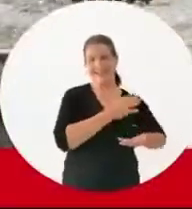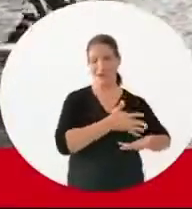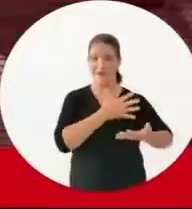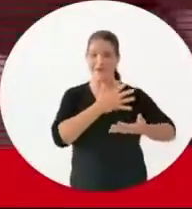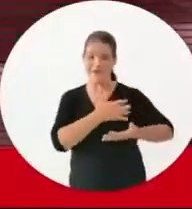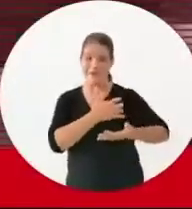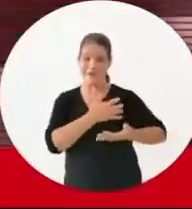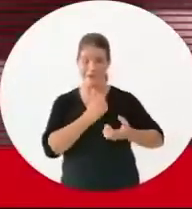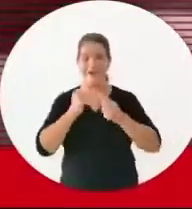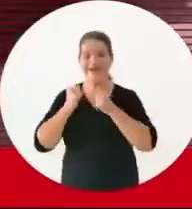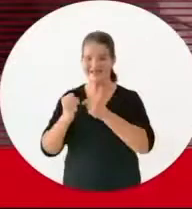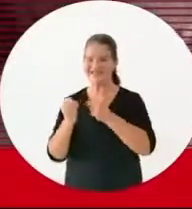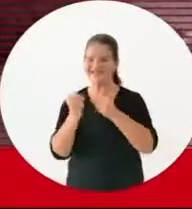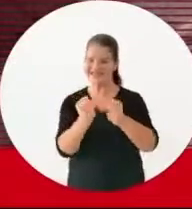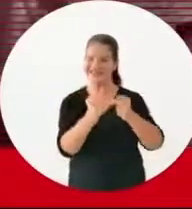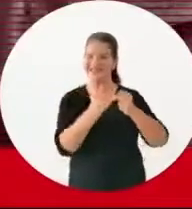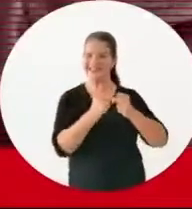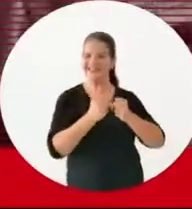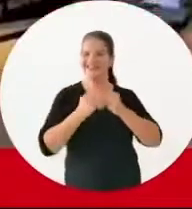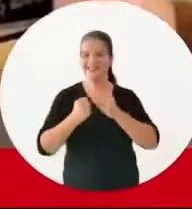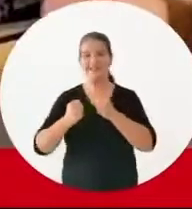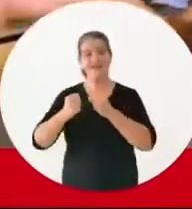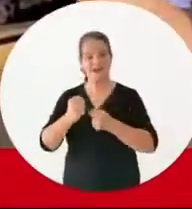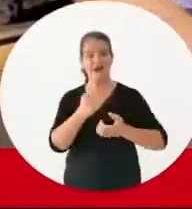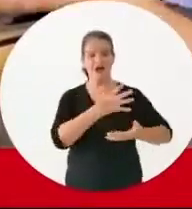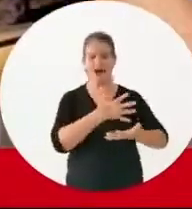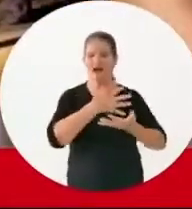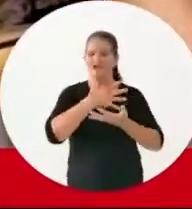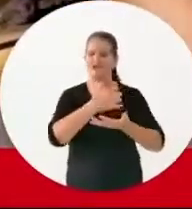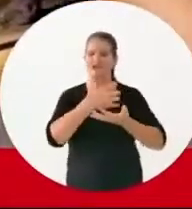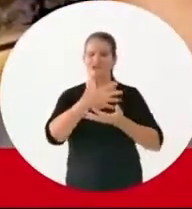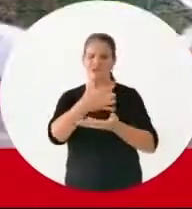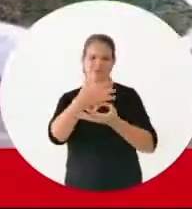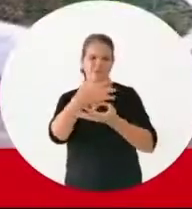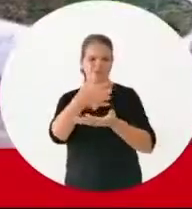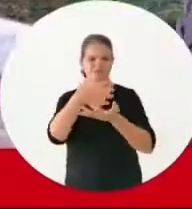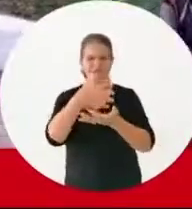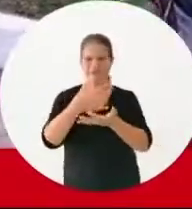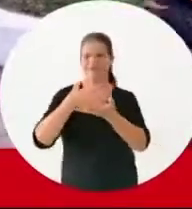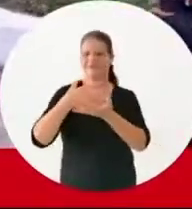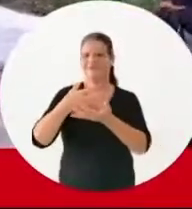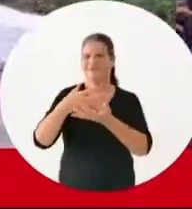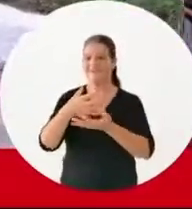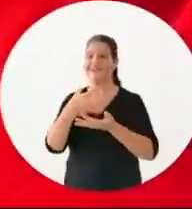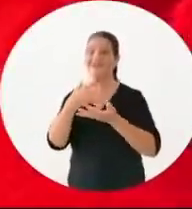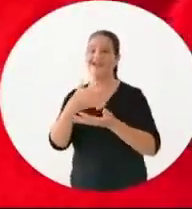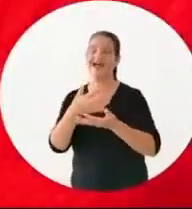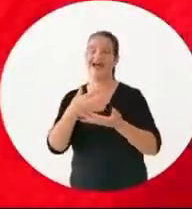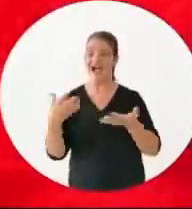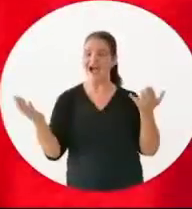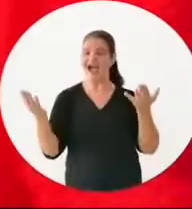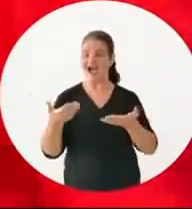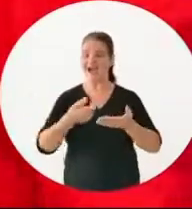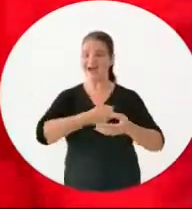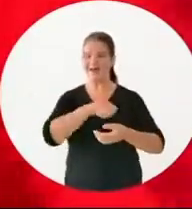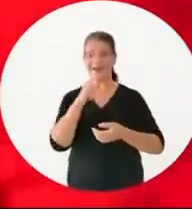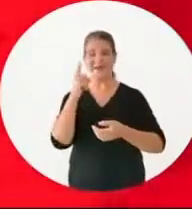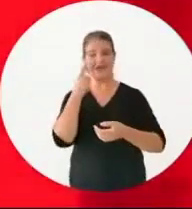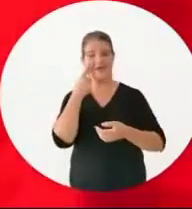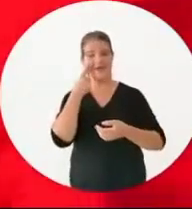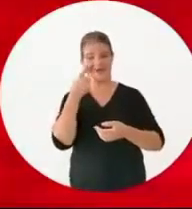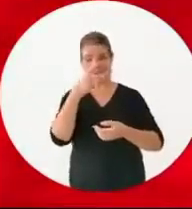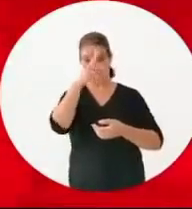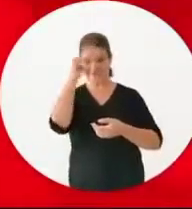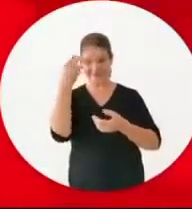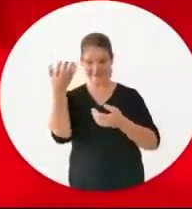Oi, tu, coração pode bater Oi, tu, tu, tu Bate coração Maria, tá bom?